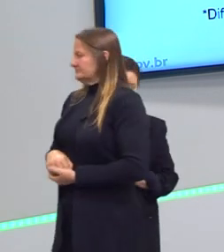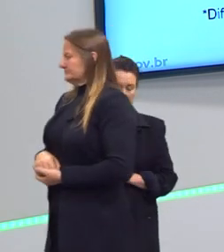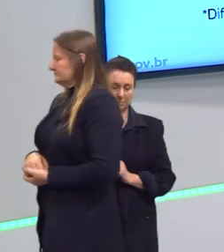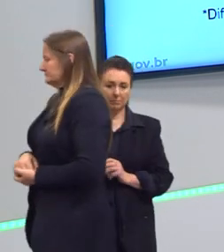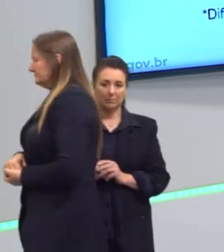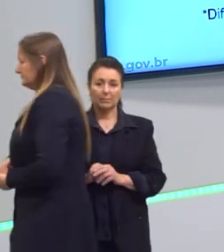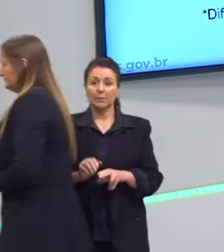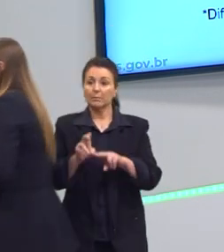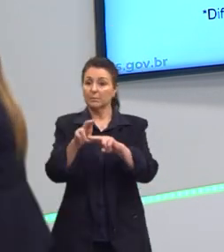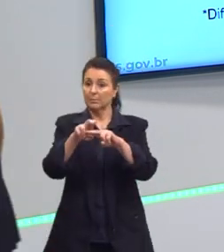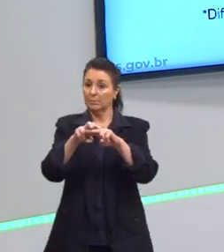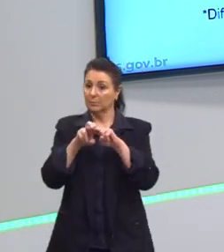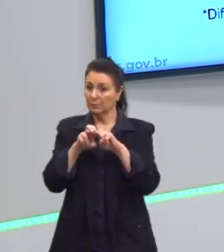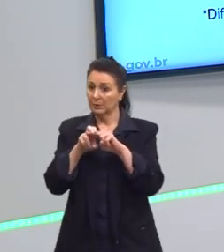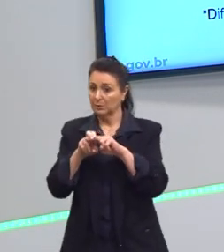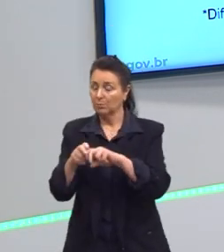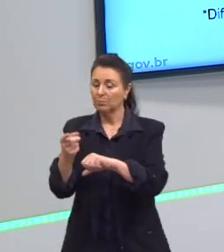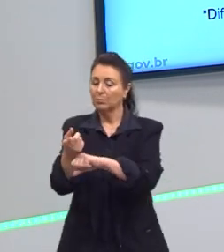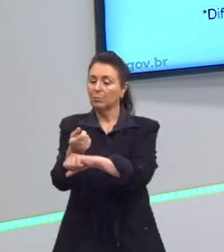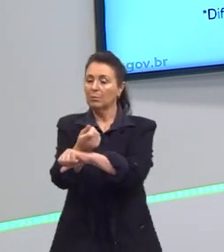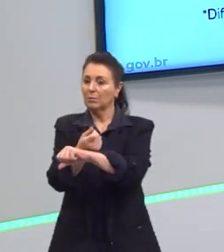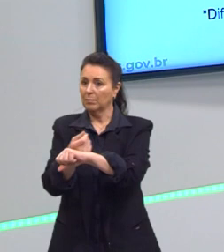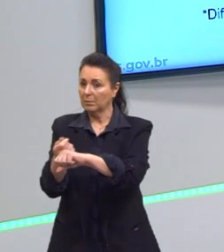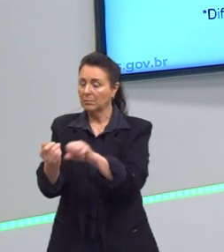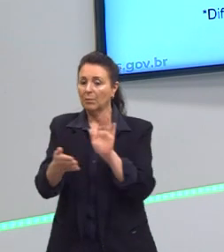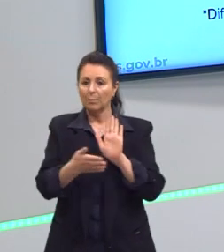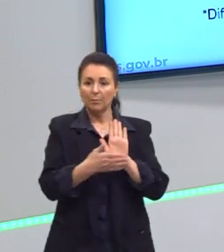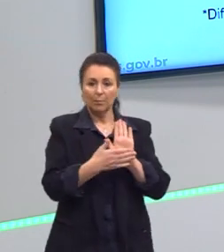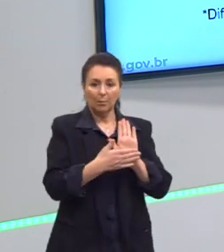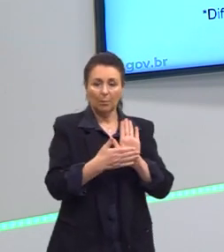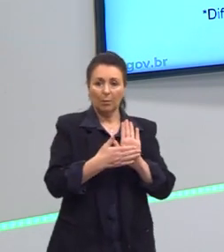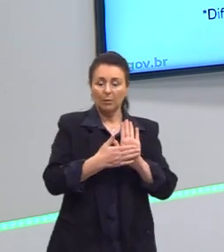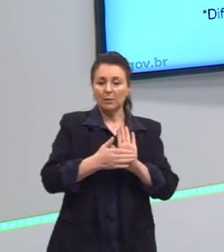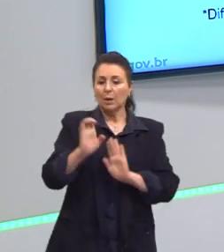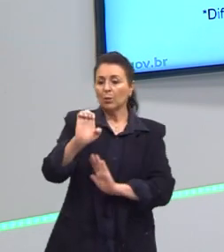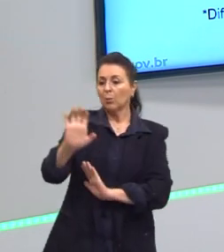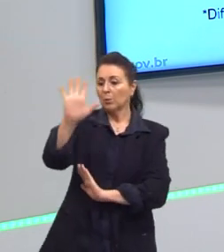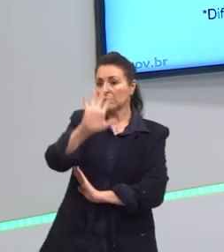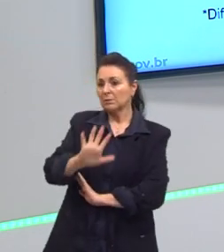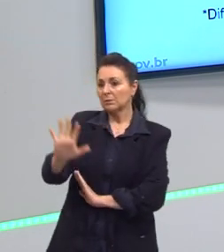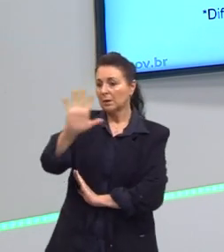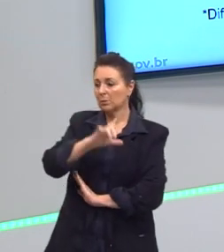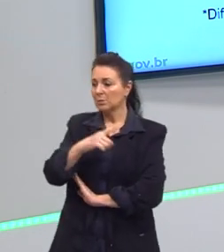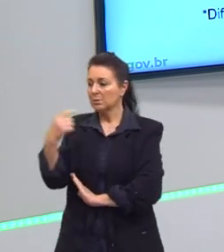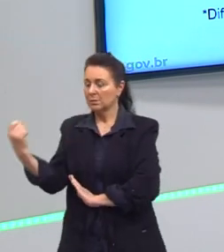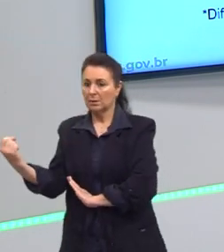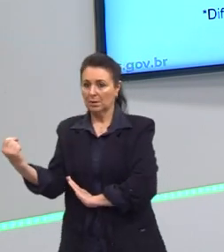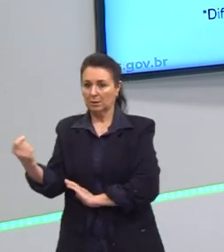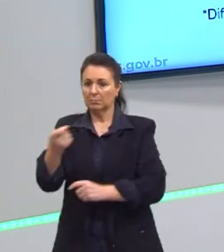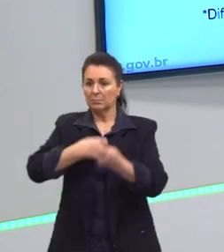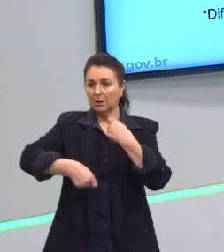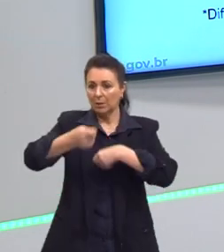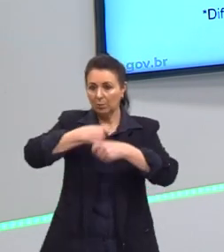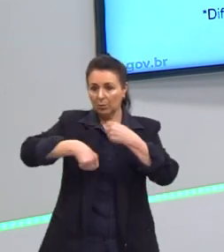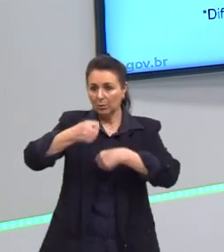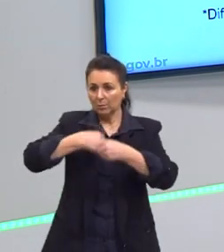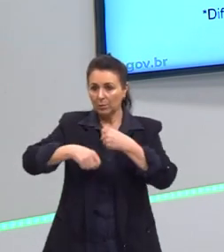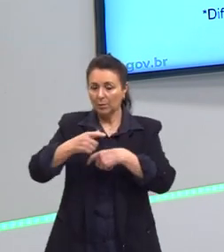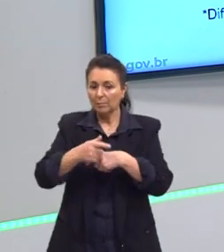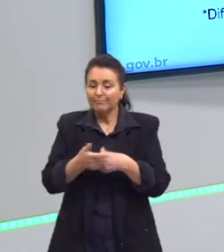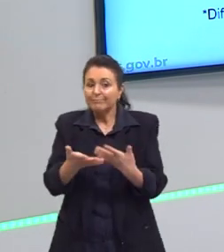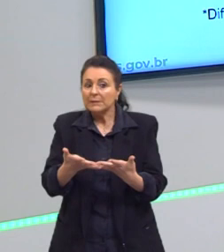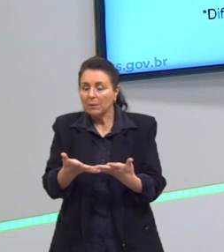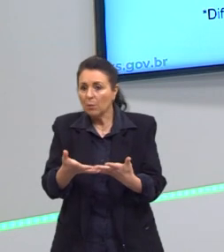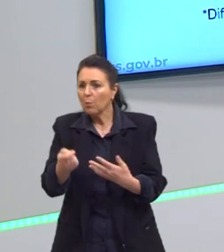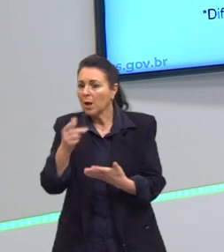neoliberalismo, essa proposta de o Estado sair da economia, e, então, geralmente, a maioria das vezes,